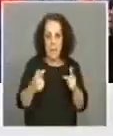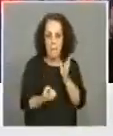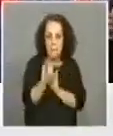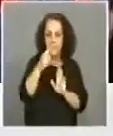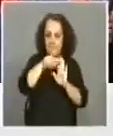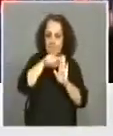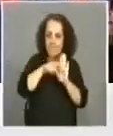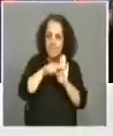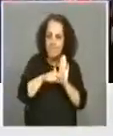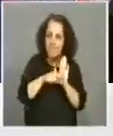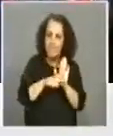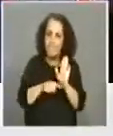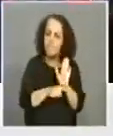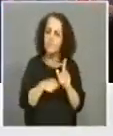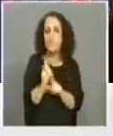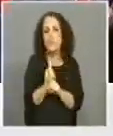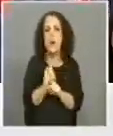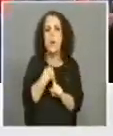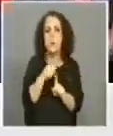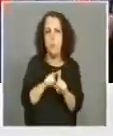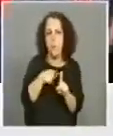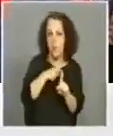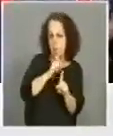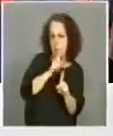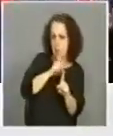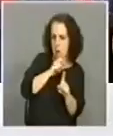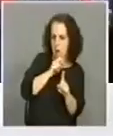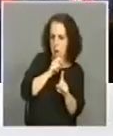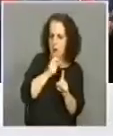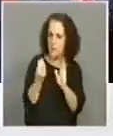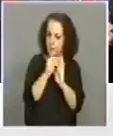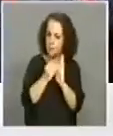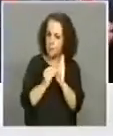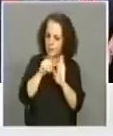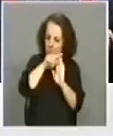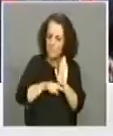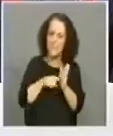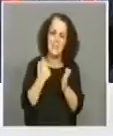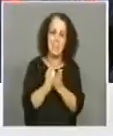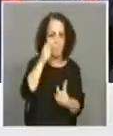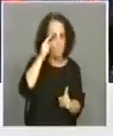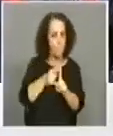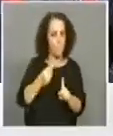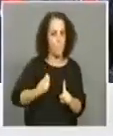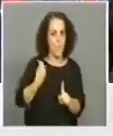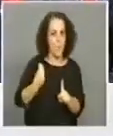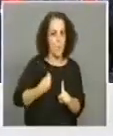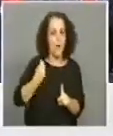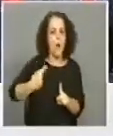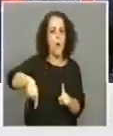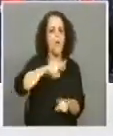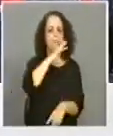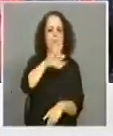em que podemos intervir ter sempre presente essa preocupação com as famílias